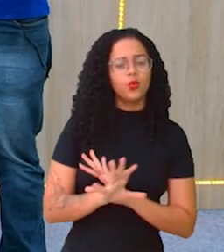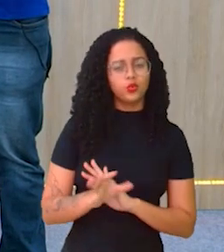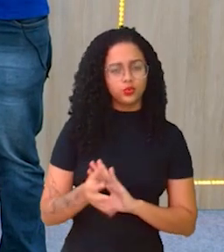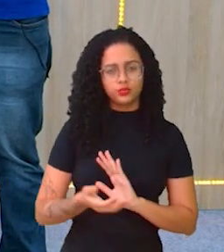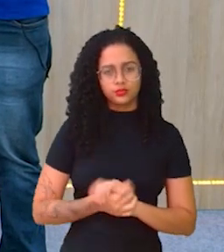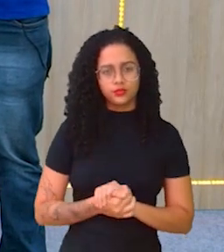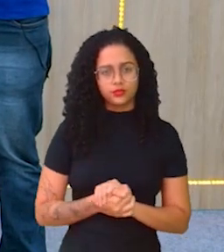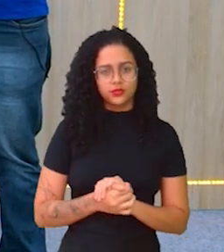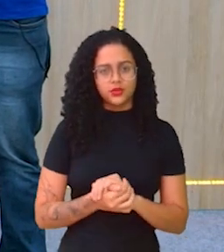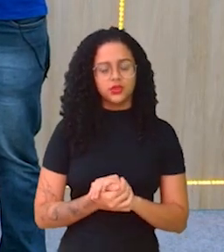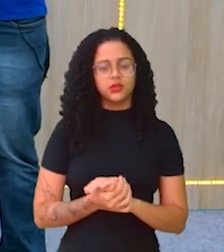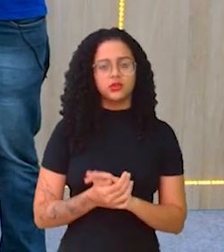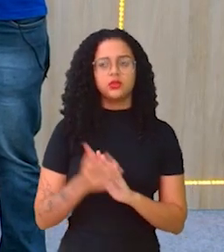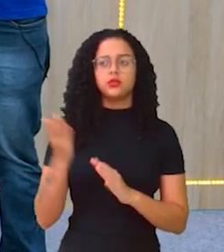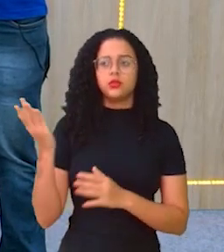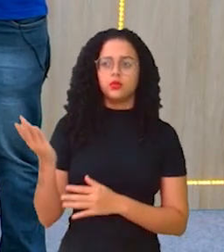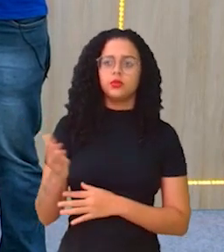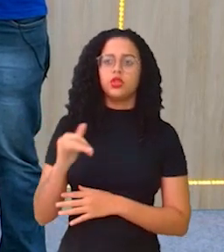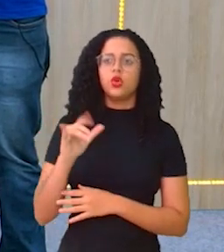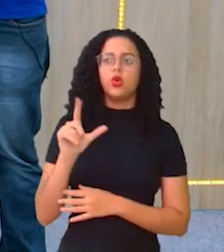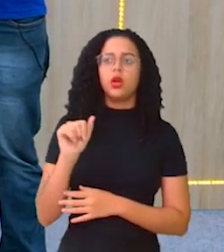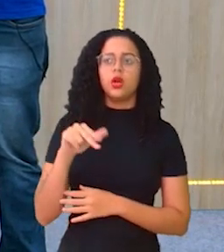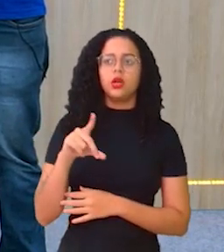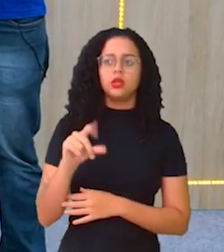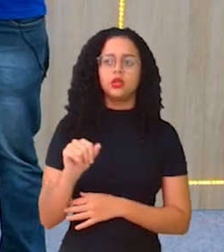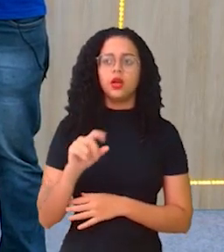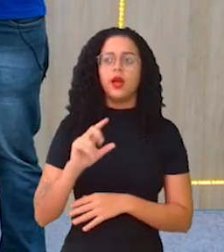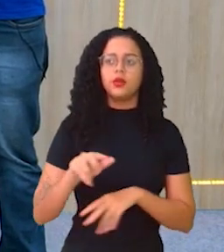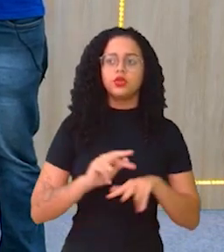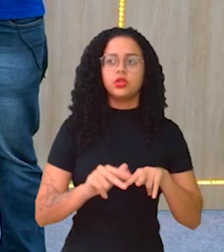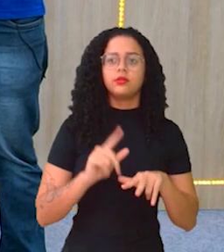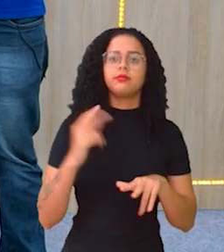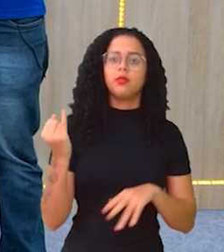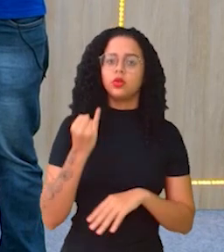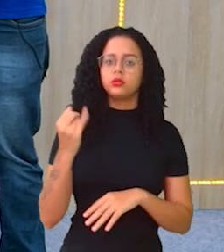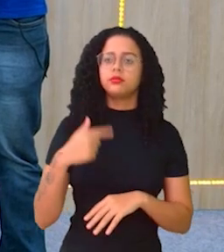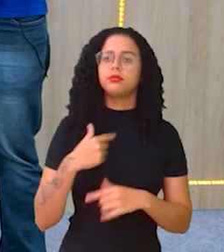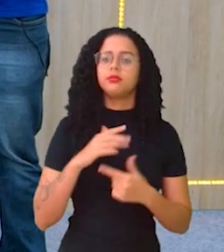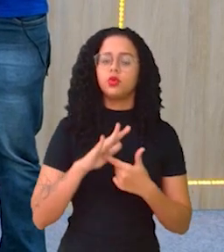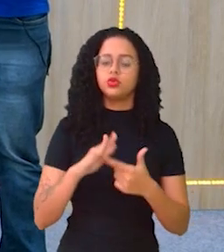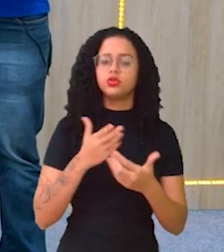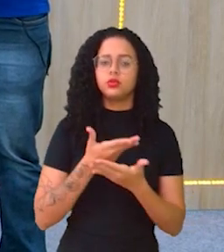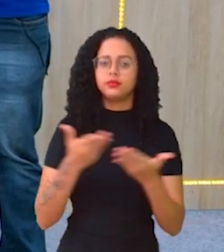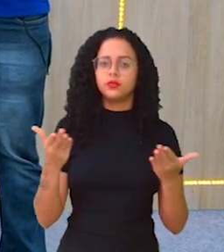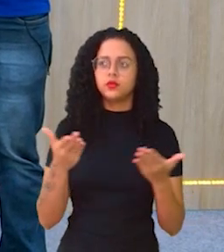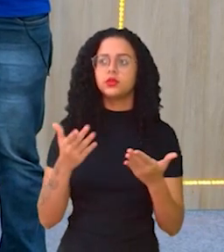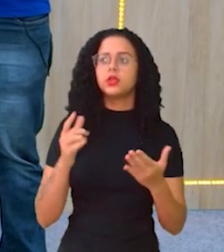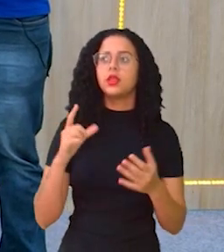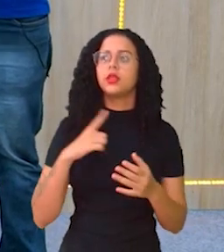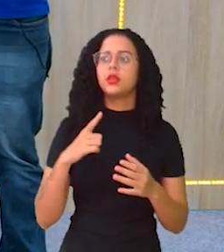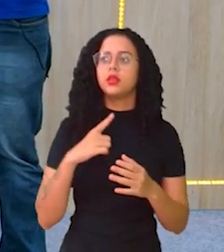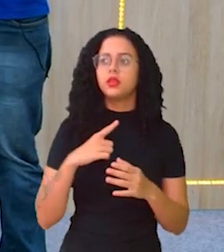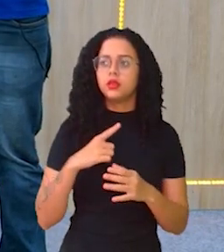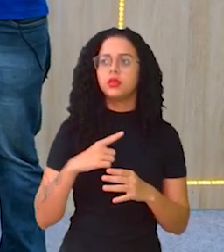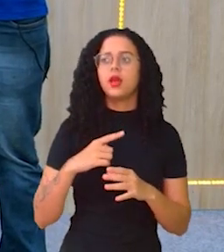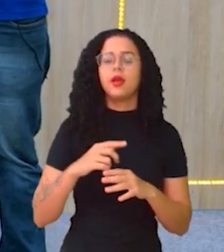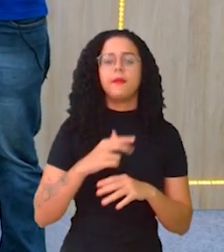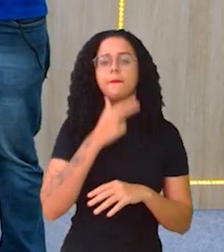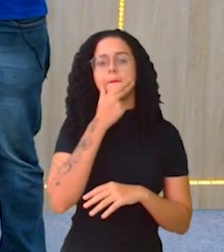não é como a gente falou, é uma questão de gênero aqui, então nesse ponto é importante a gente ressaltar isso, que há também uma construção da